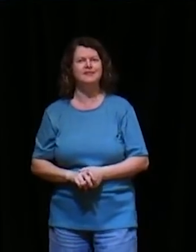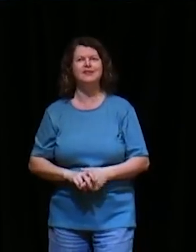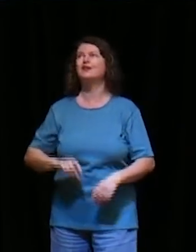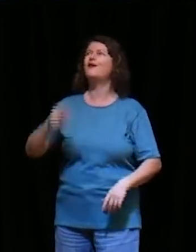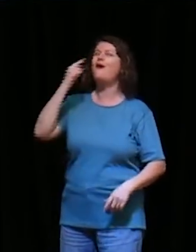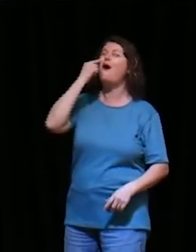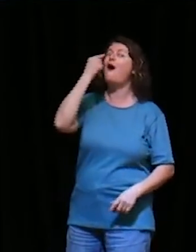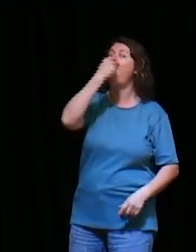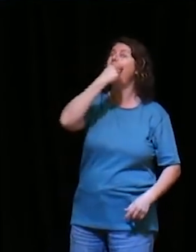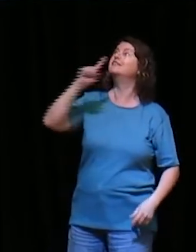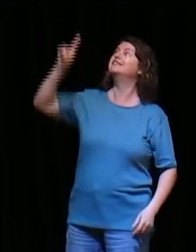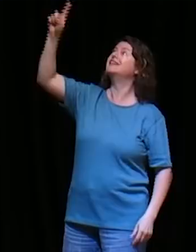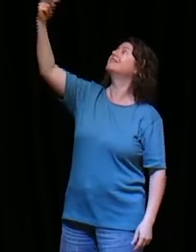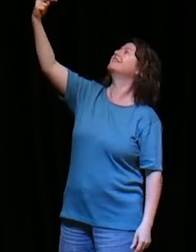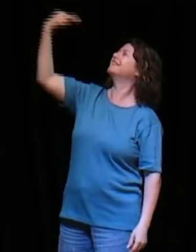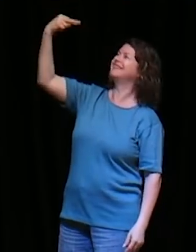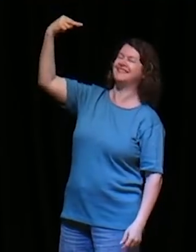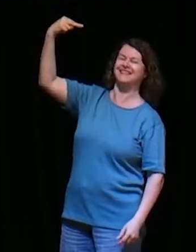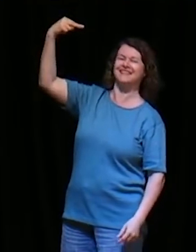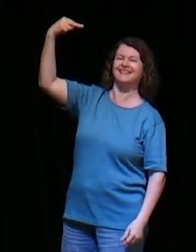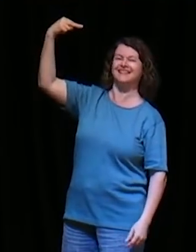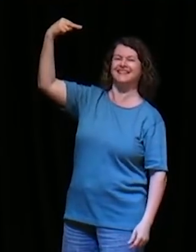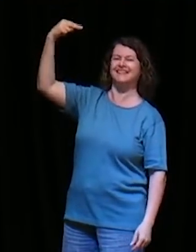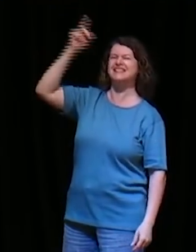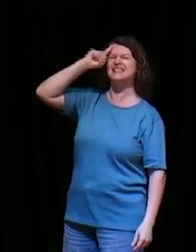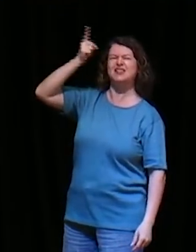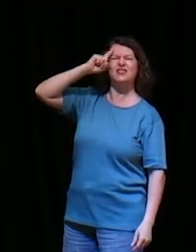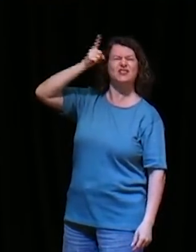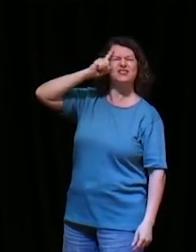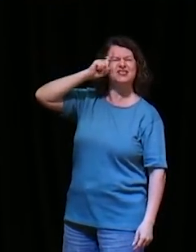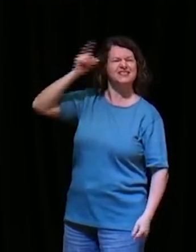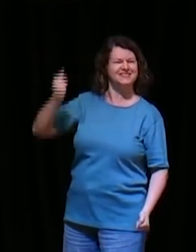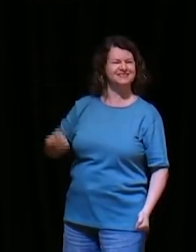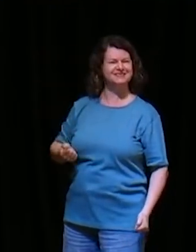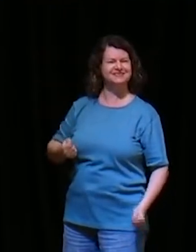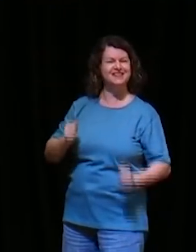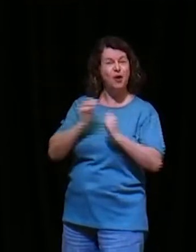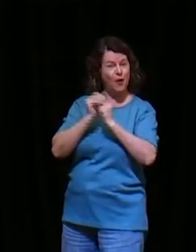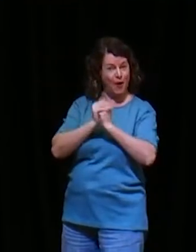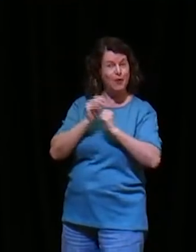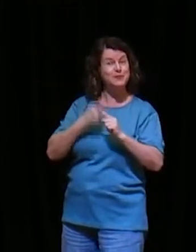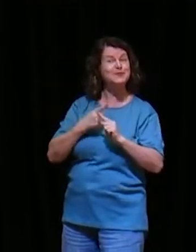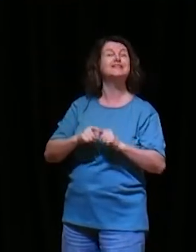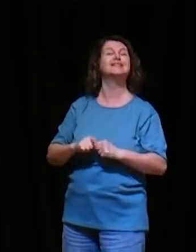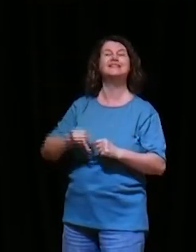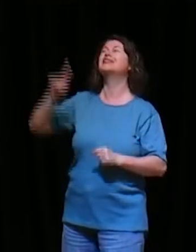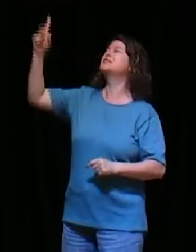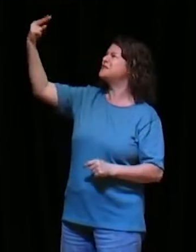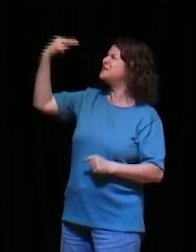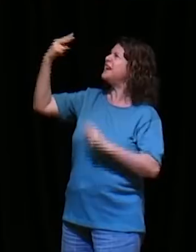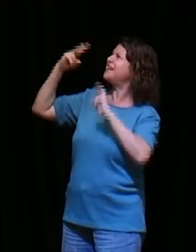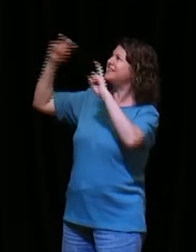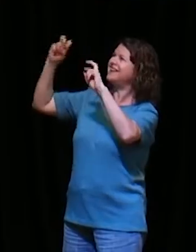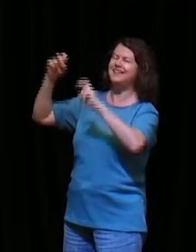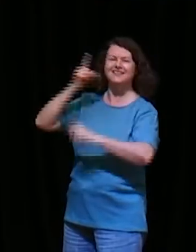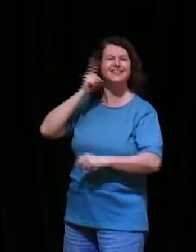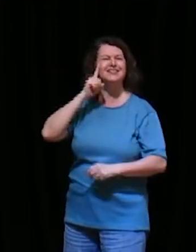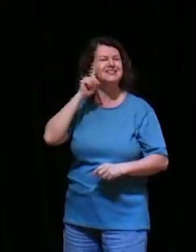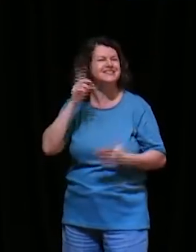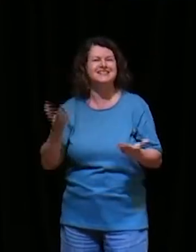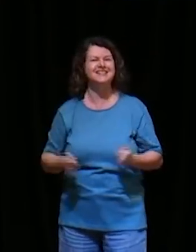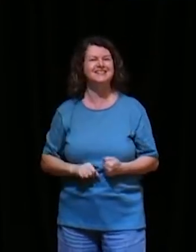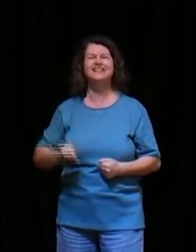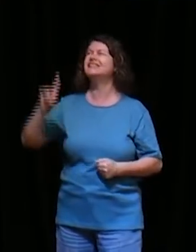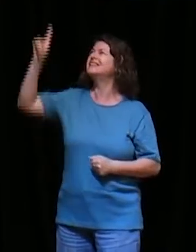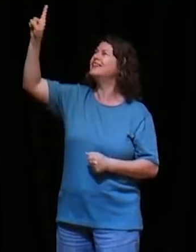tempo todo, sabe por que que eu oro? Porque Deus me ouve, o tempo todo, e Deus, ele quer fortalecer, a